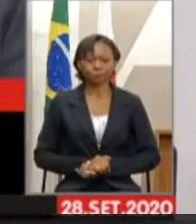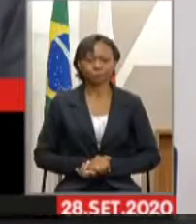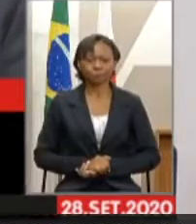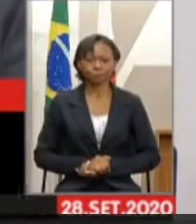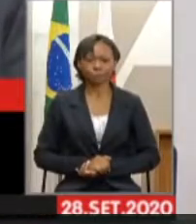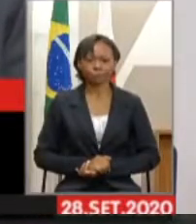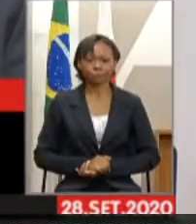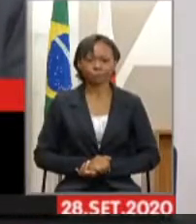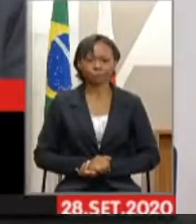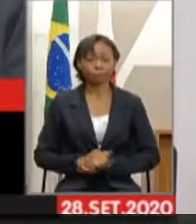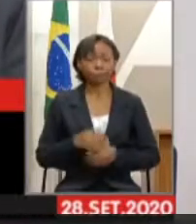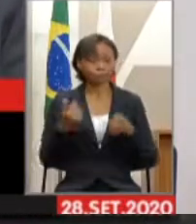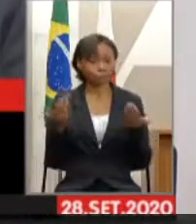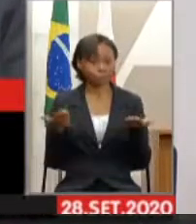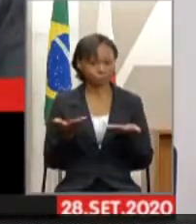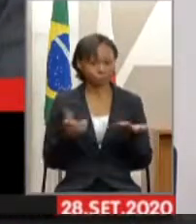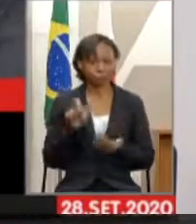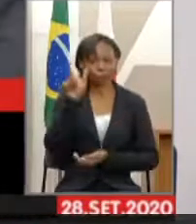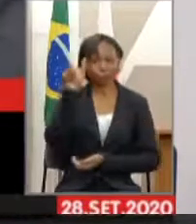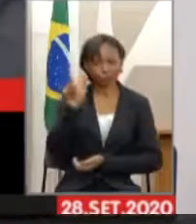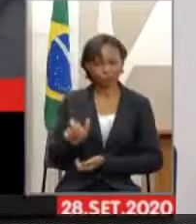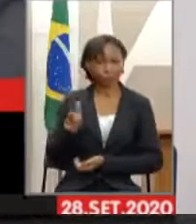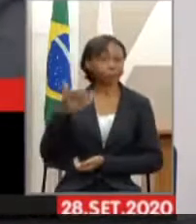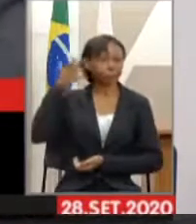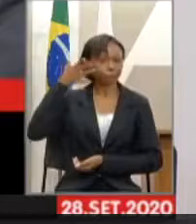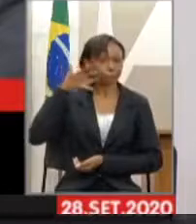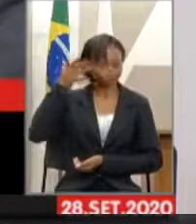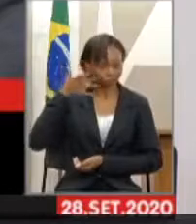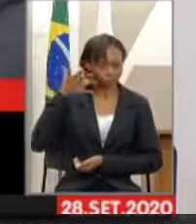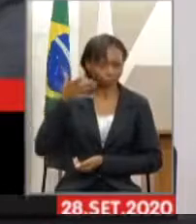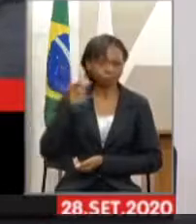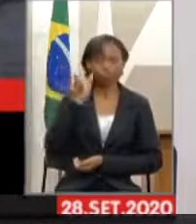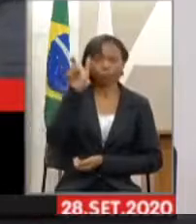Com a palavra agora, eu quero passar...